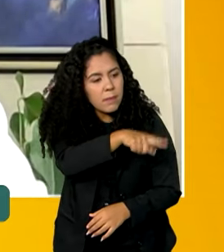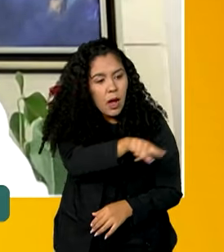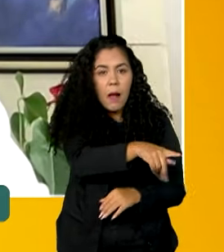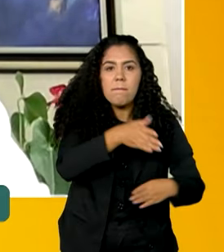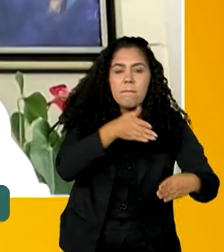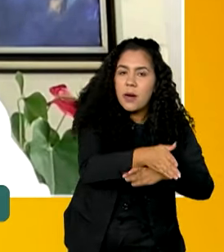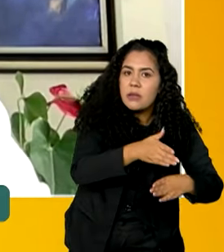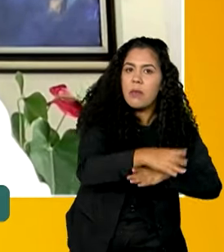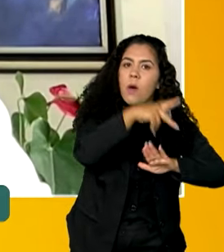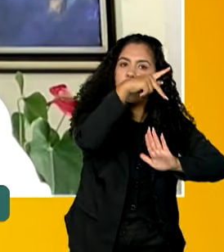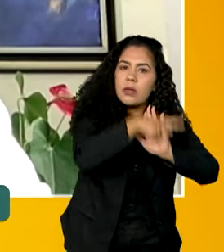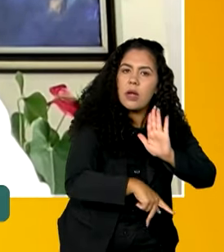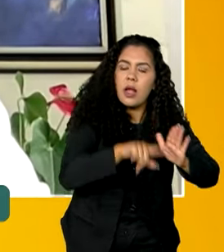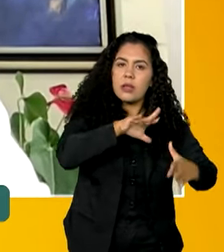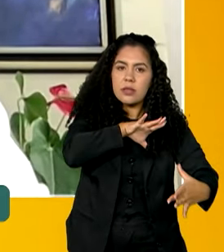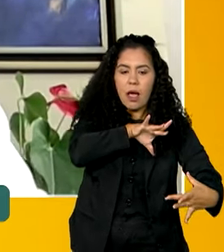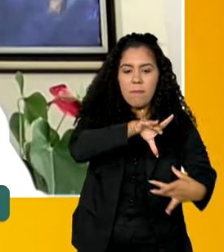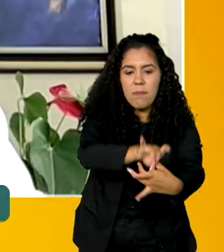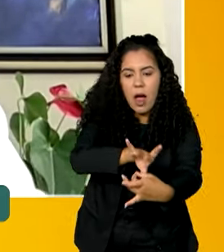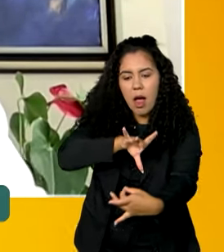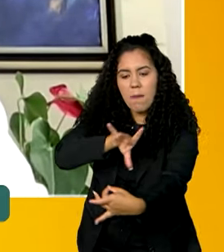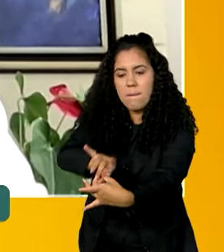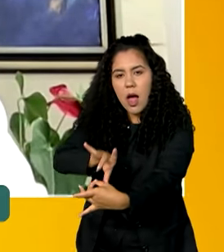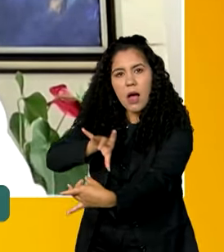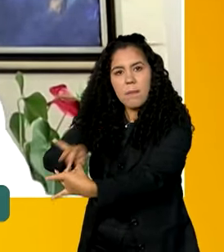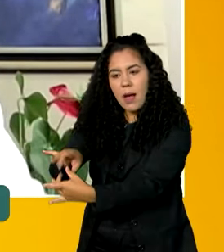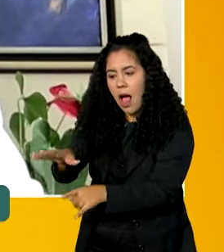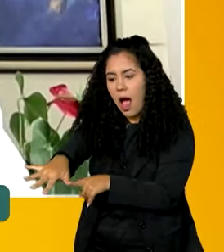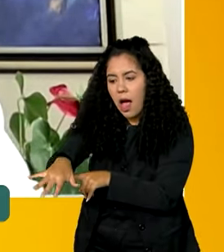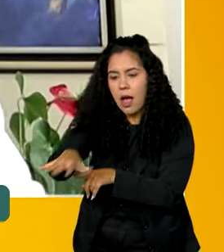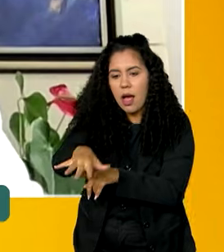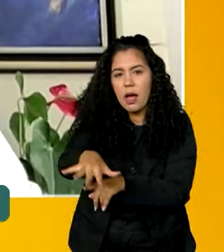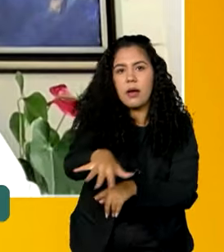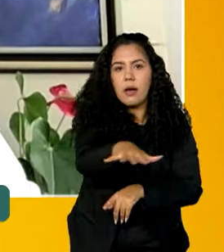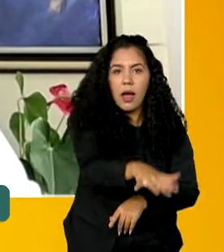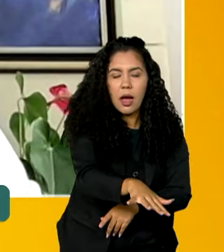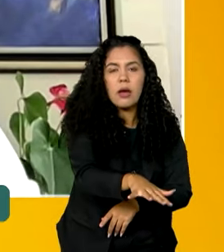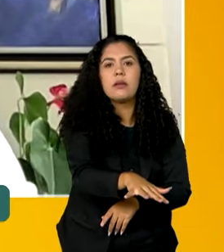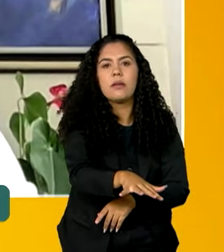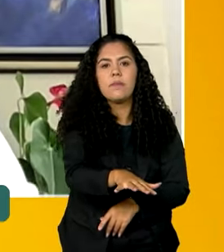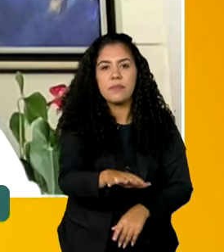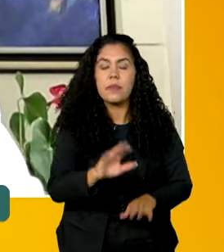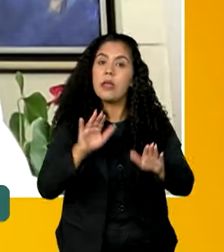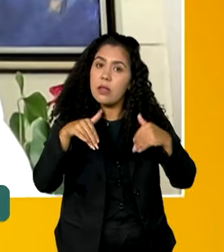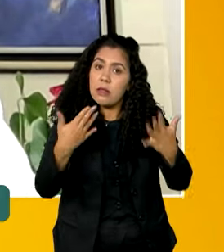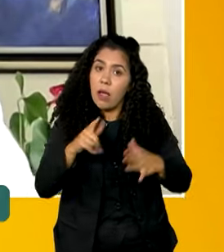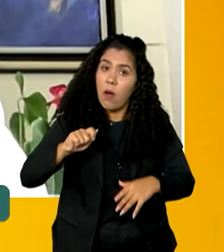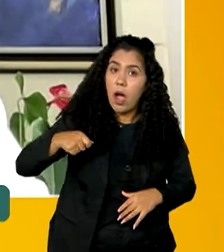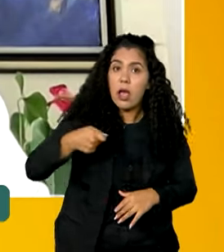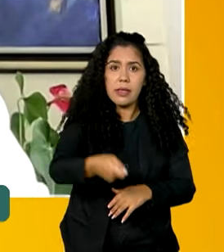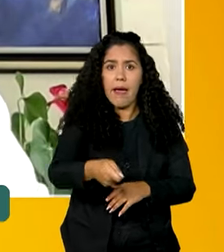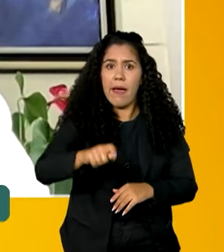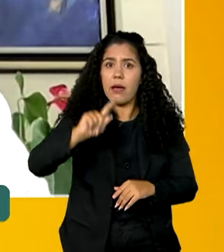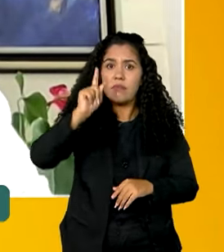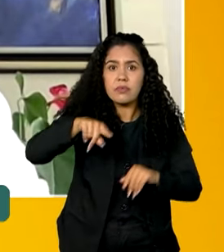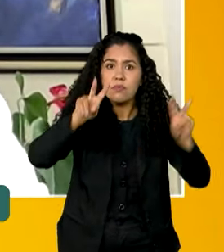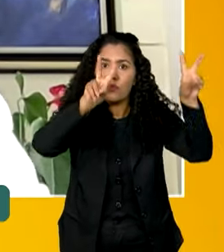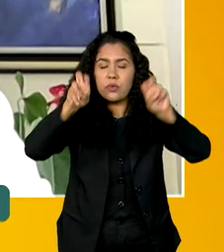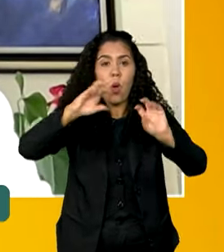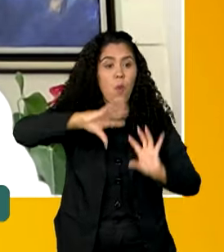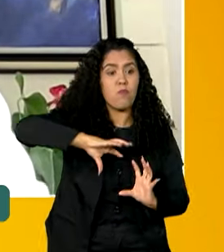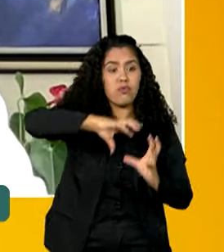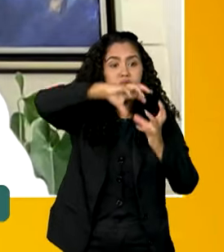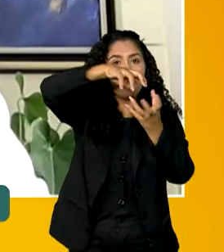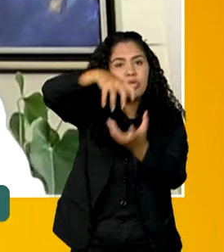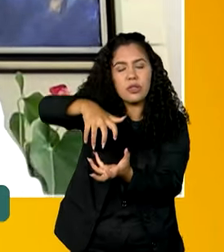projetos relacionados ao que chamamos de áreas STEM. E é um fenômeno mundial que há menos